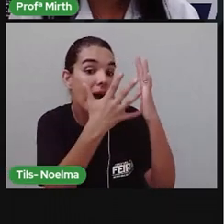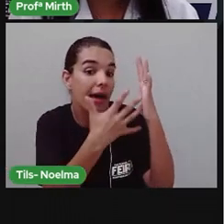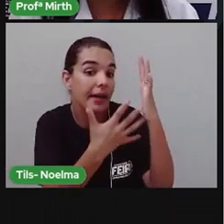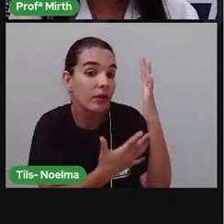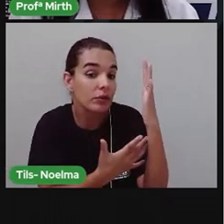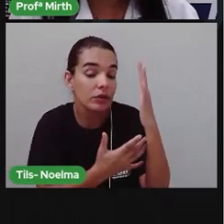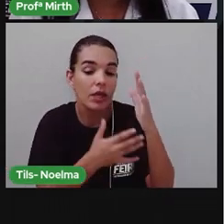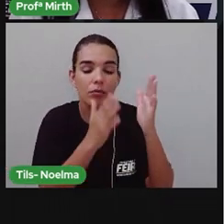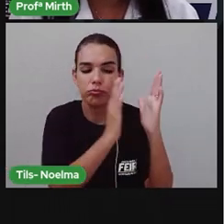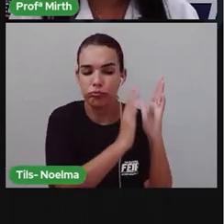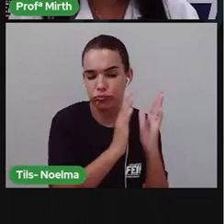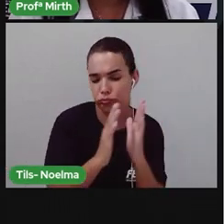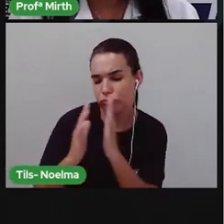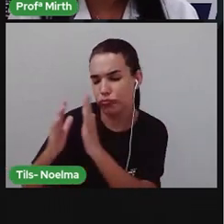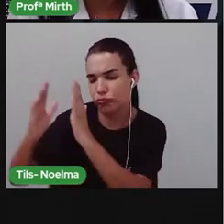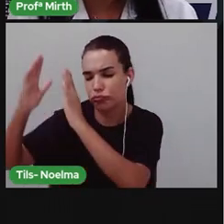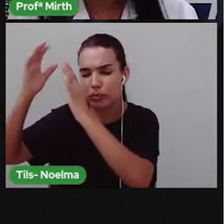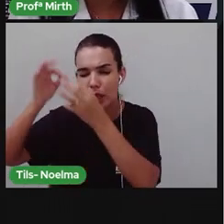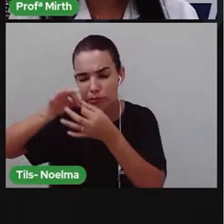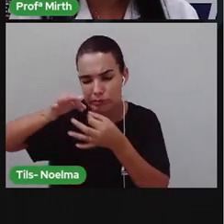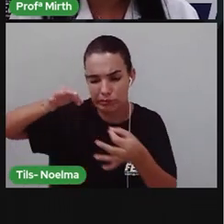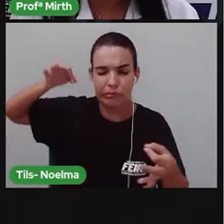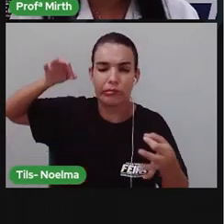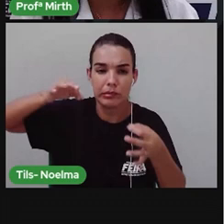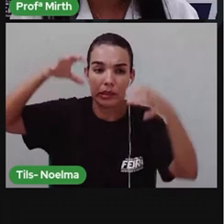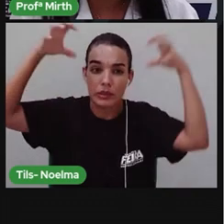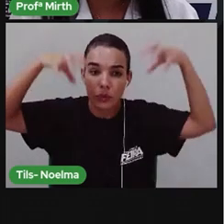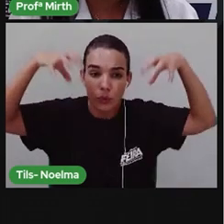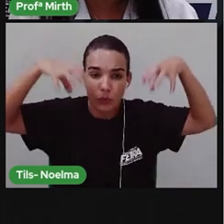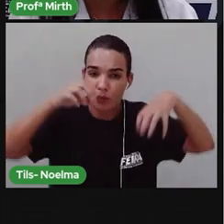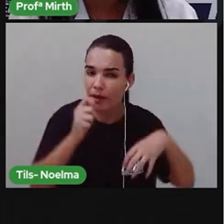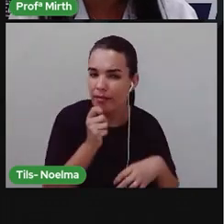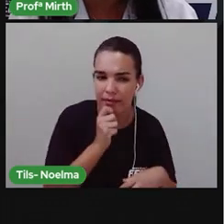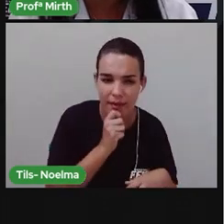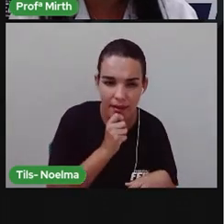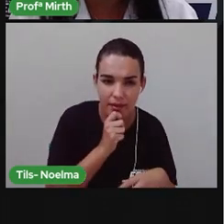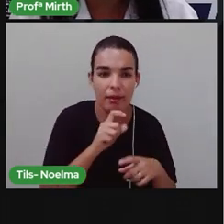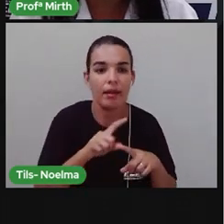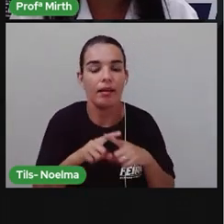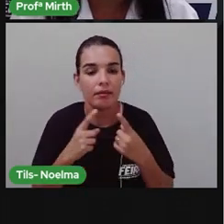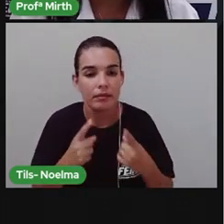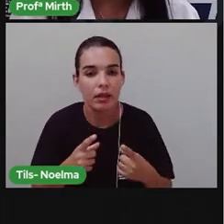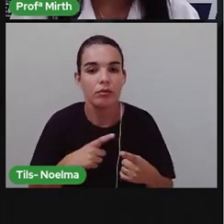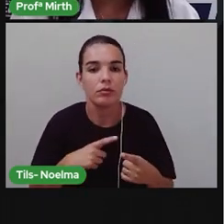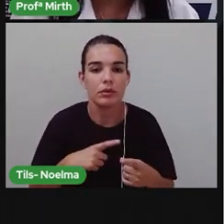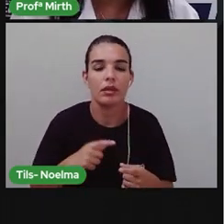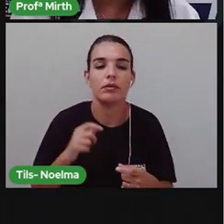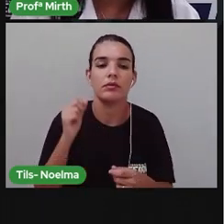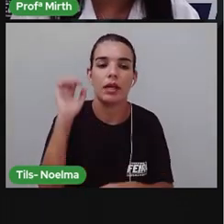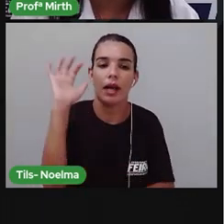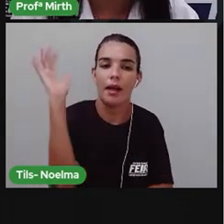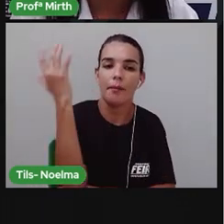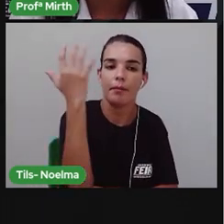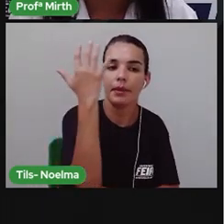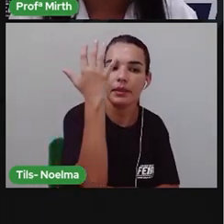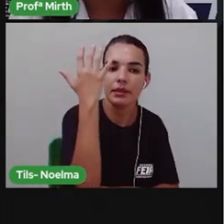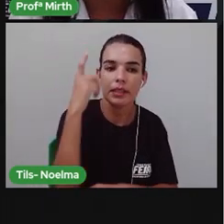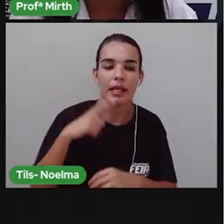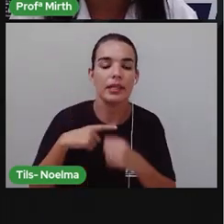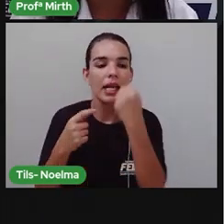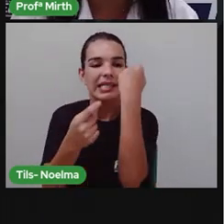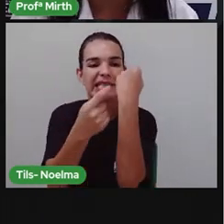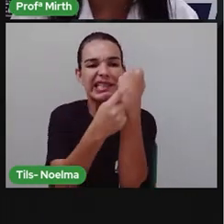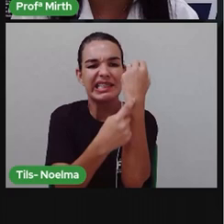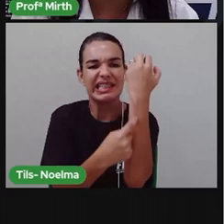longo período Da seca, né? Grande diversidade Das espécies vegetais Onde a gente tem Por exemplo aí Plantas que possuem